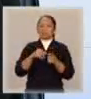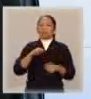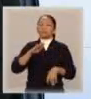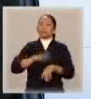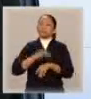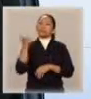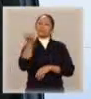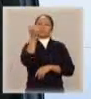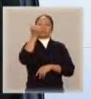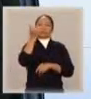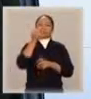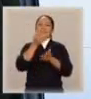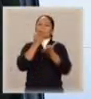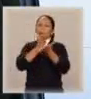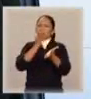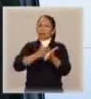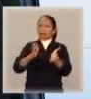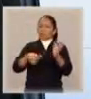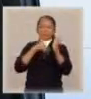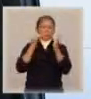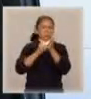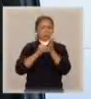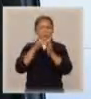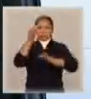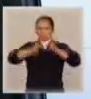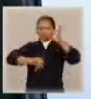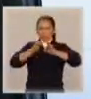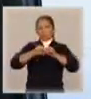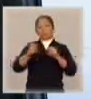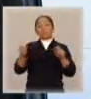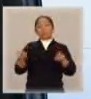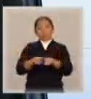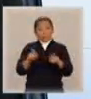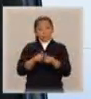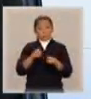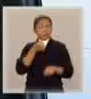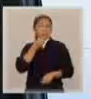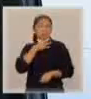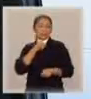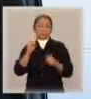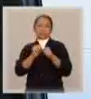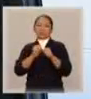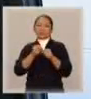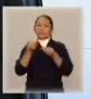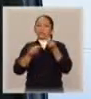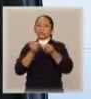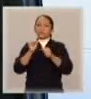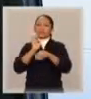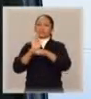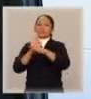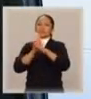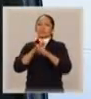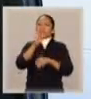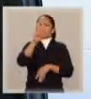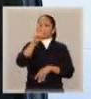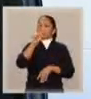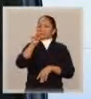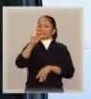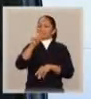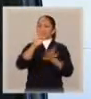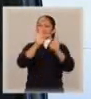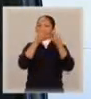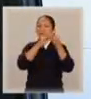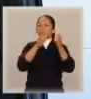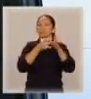criminalizar uma conduta dessa natureza, o judiciário talvez devesse investir na melhor estruturação das varas de família para que a